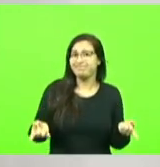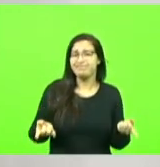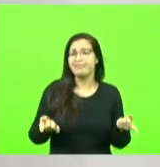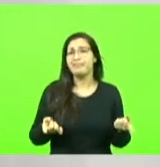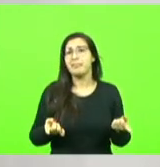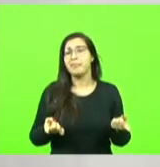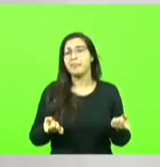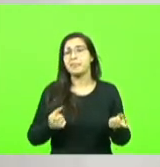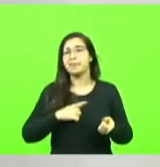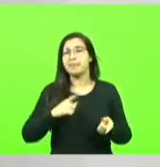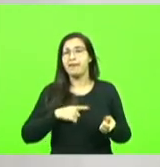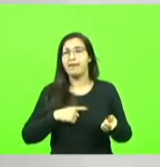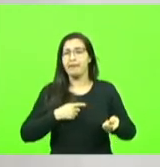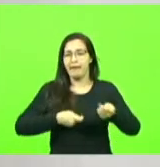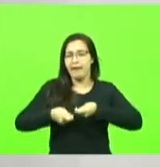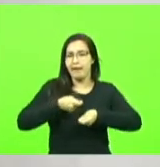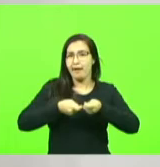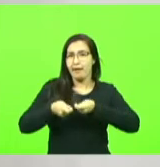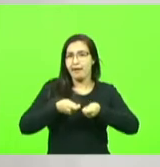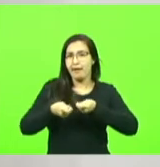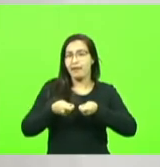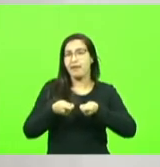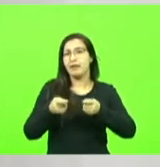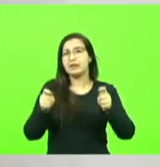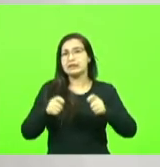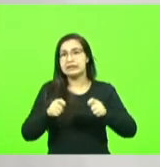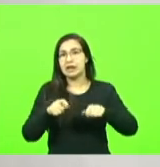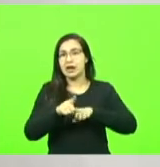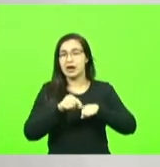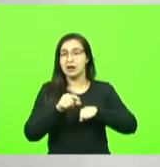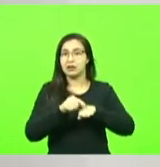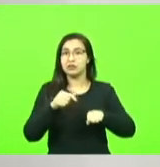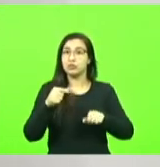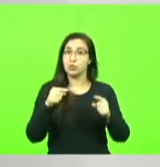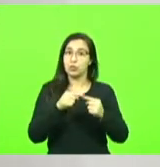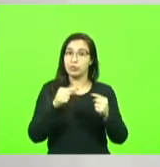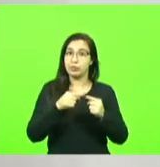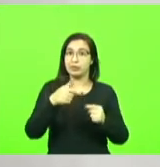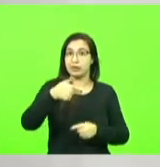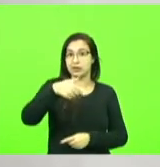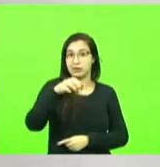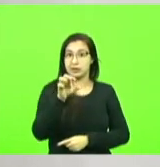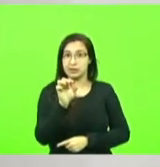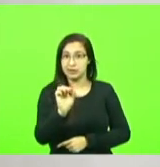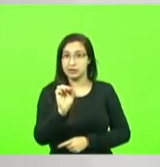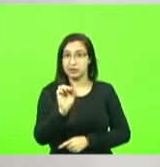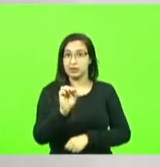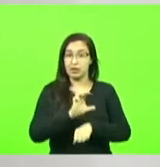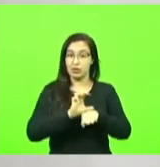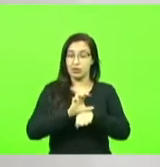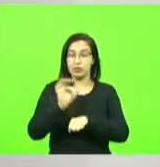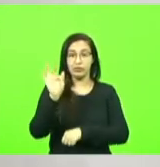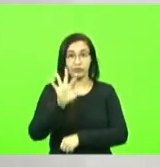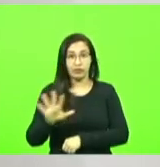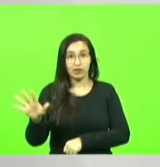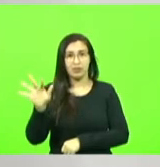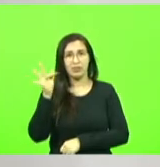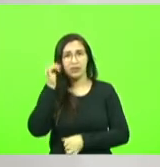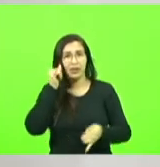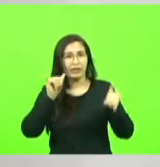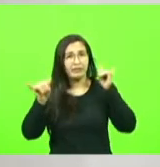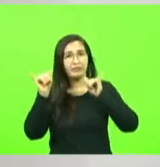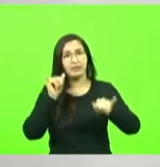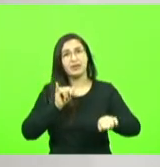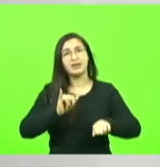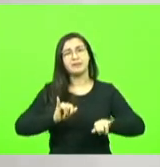a economicidade prevista no artigo 70 da constituição federal e evitaremos sofrimento desnecessário